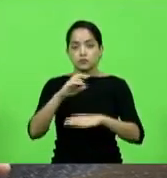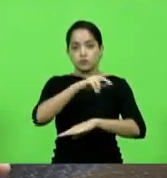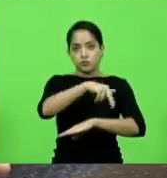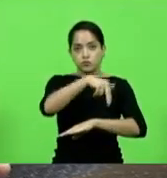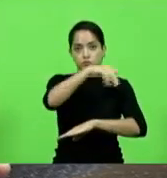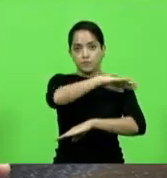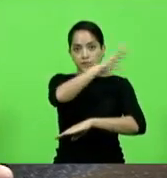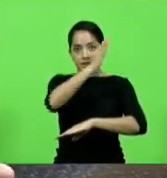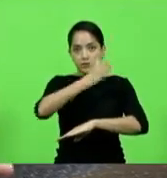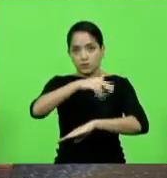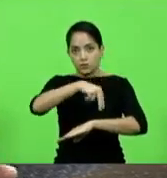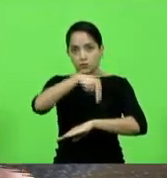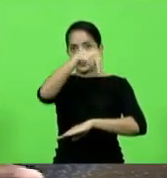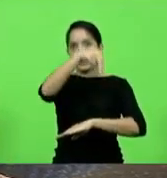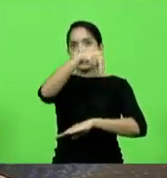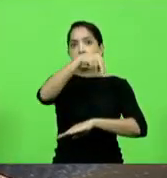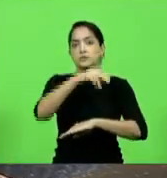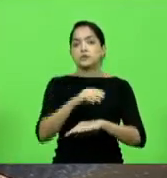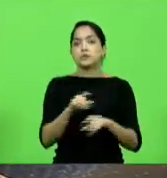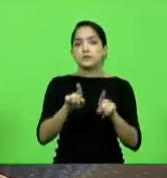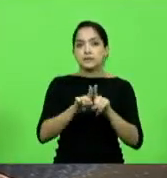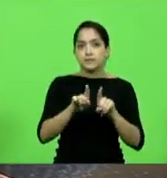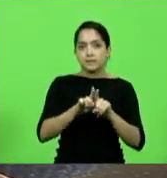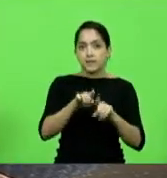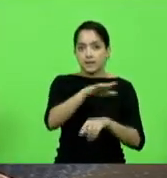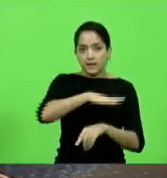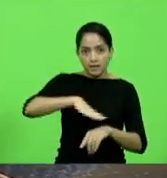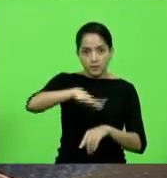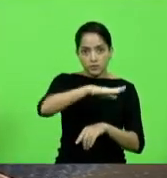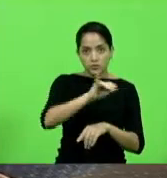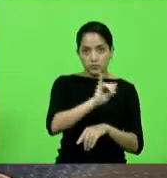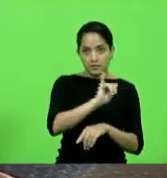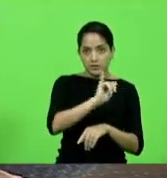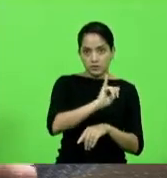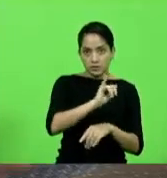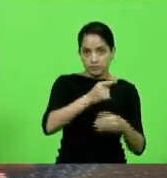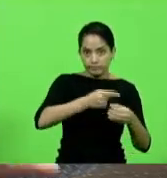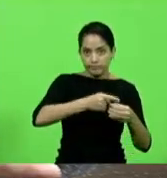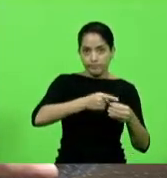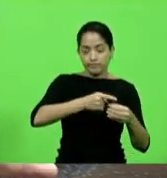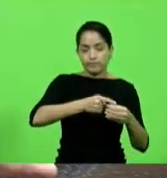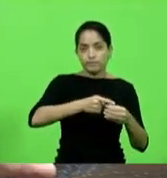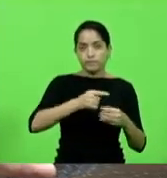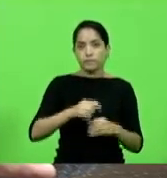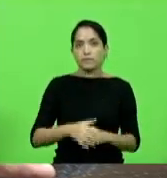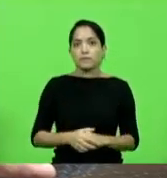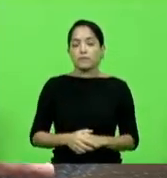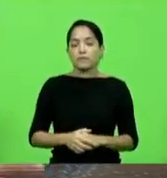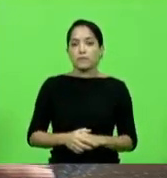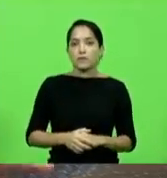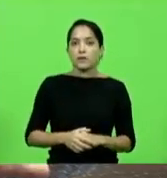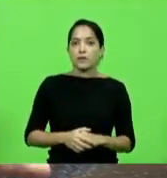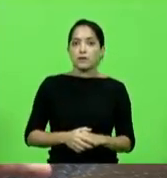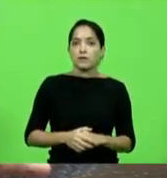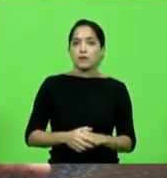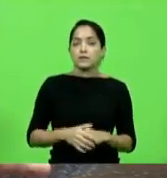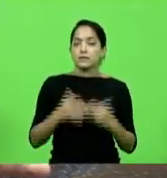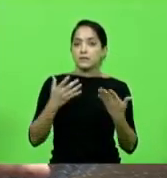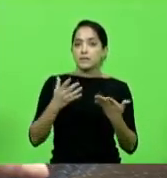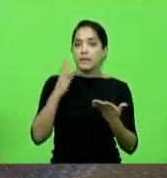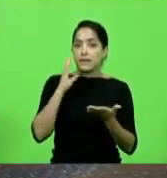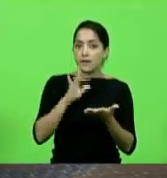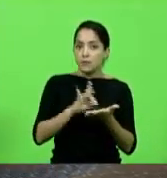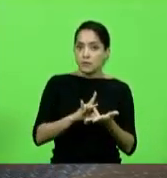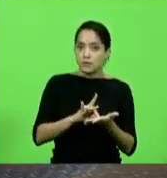com o Vale do Itajaí de antemão quero reconhecer